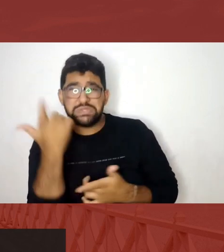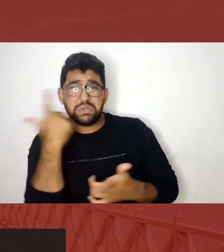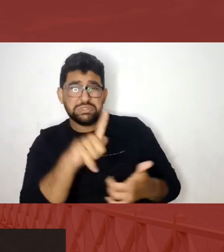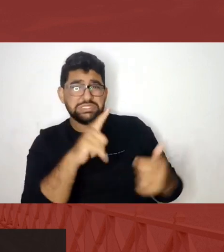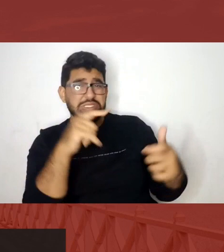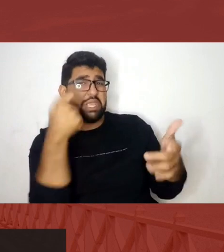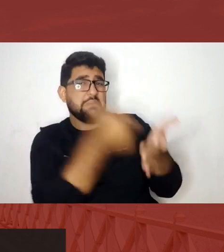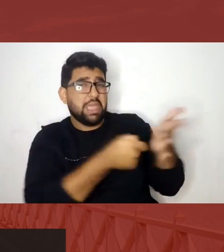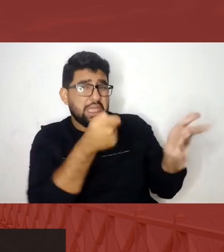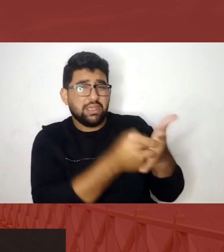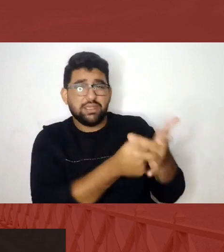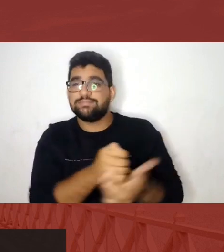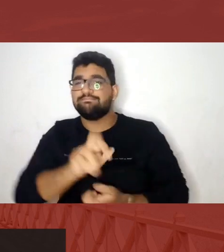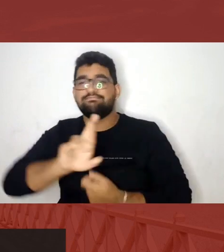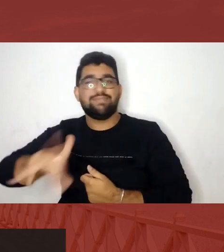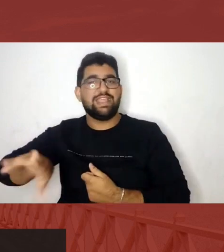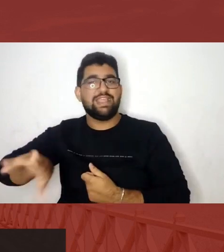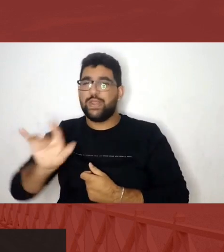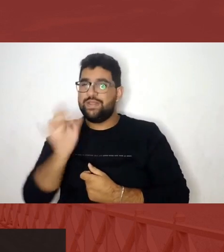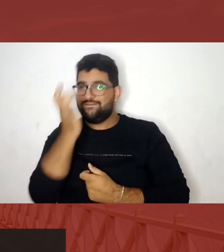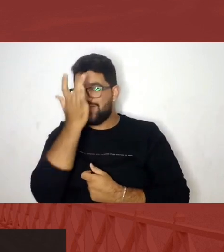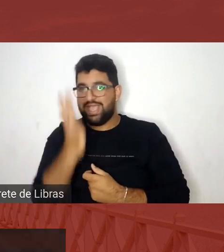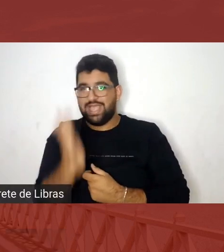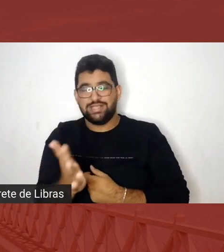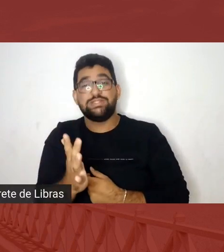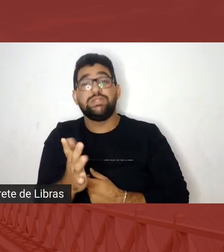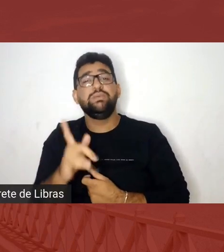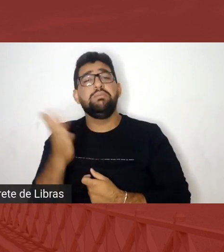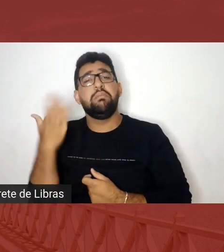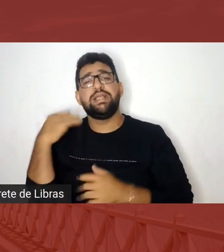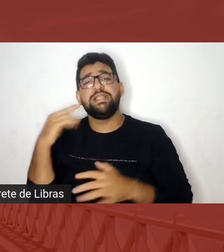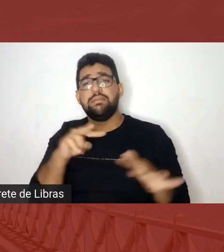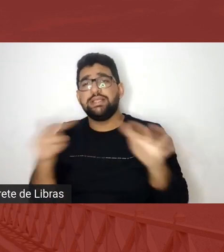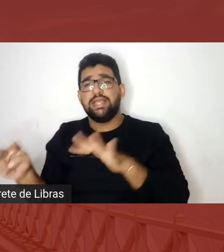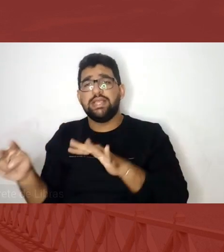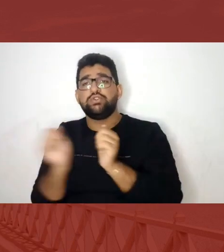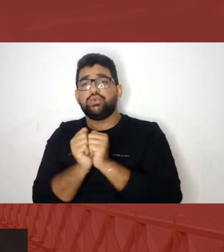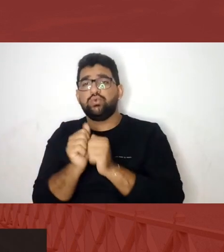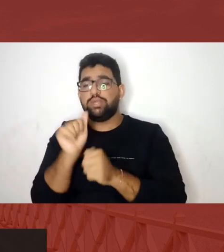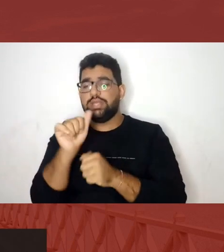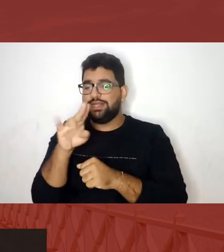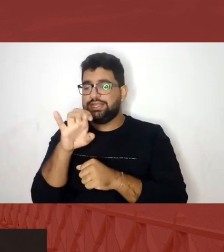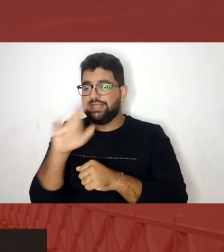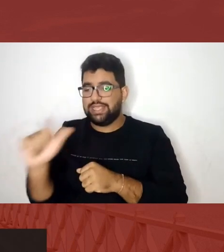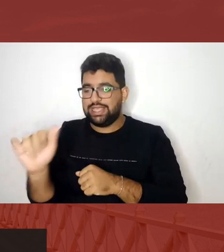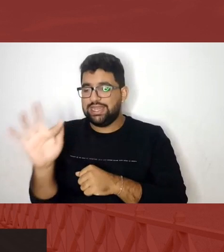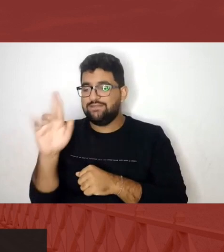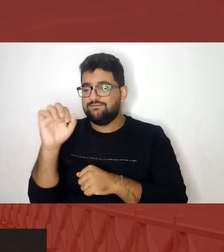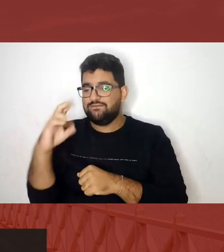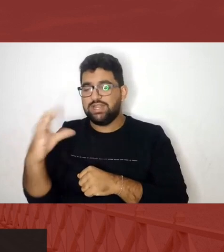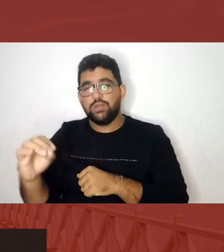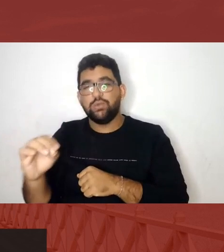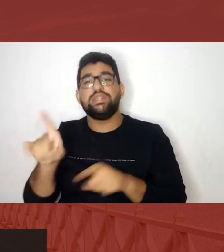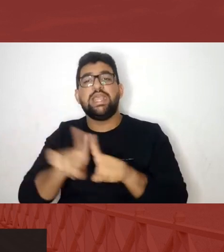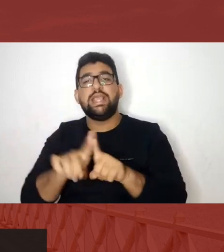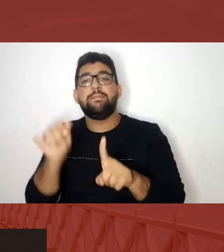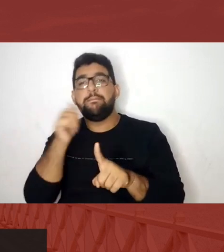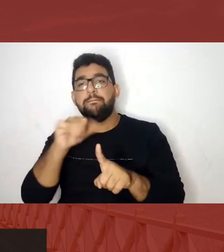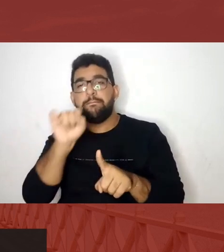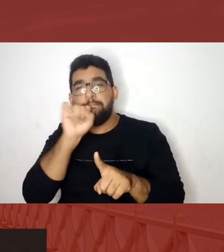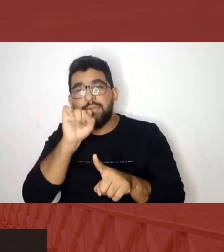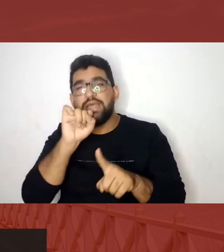que não. Eu estive na semana passada com Aniele Franco e com Mães de Luta no 13 de maio